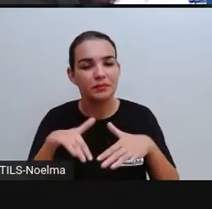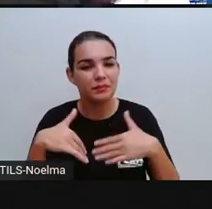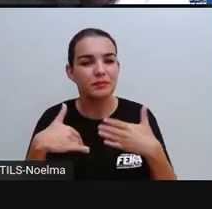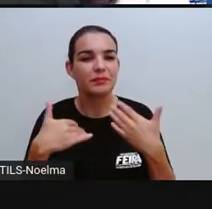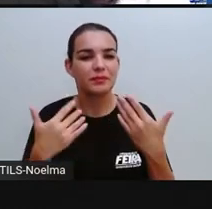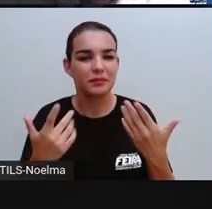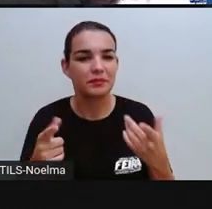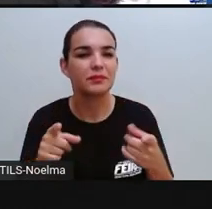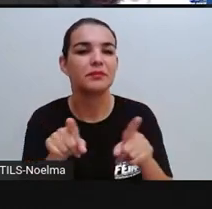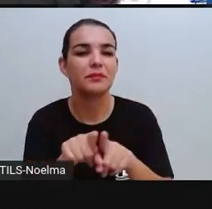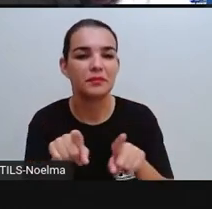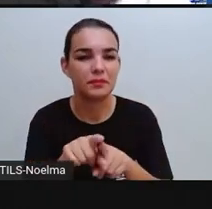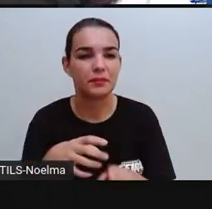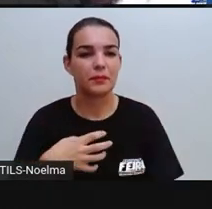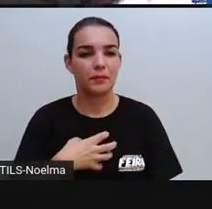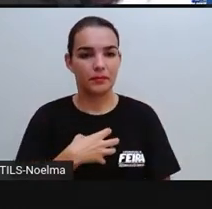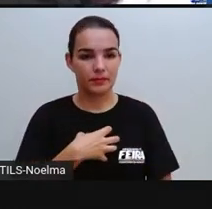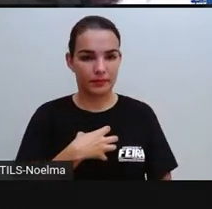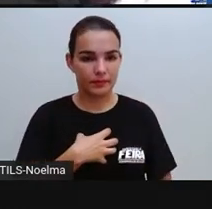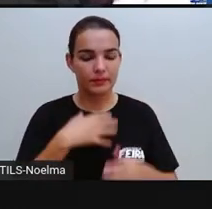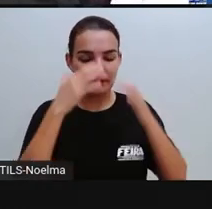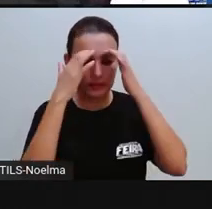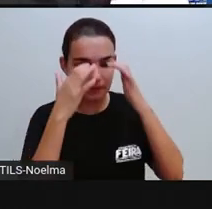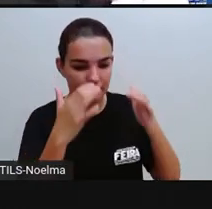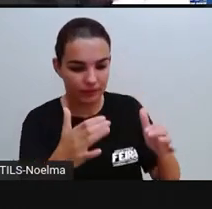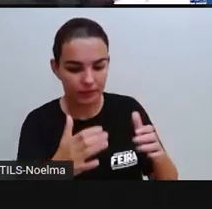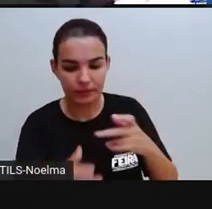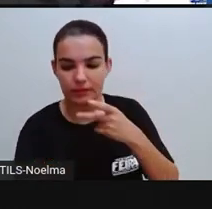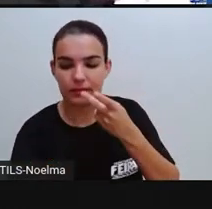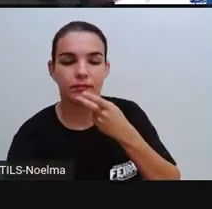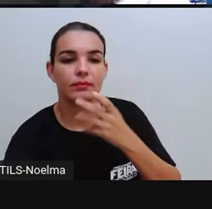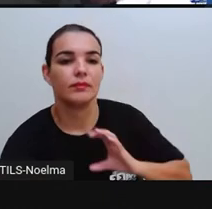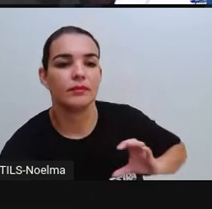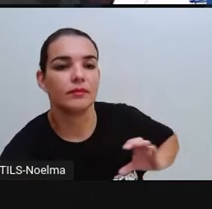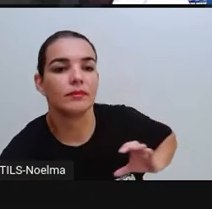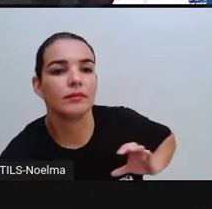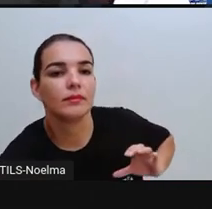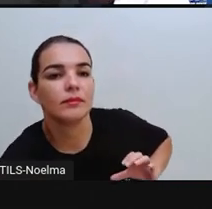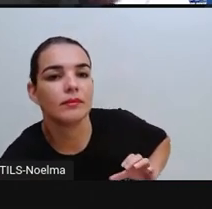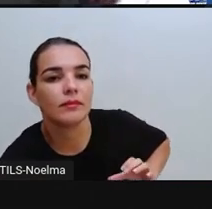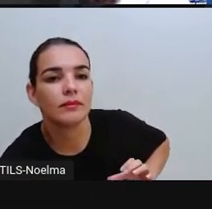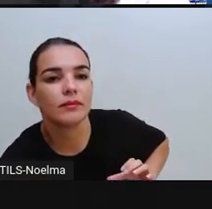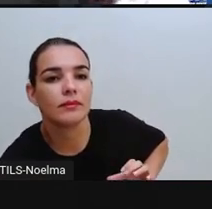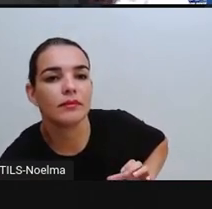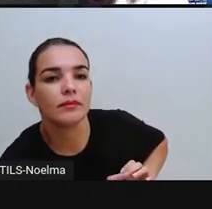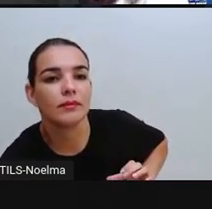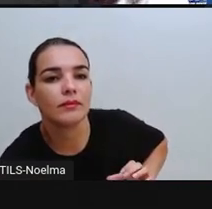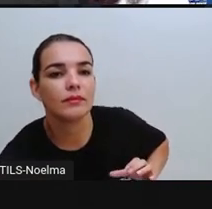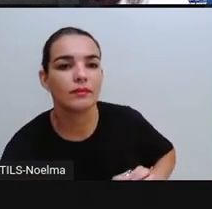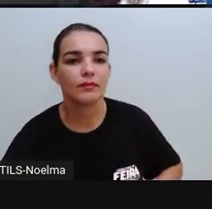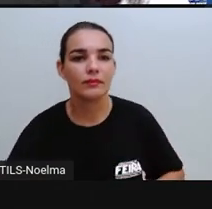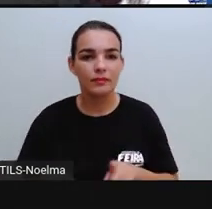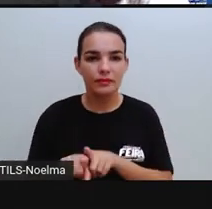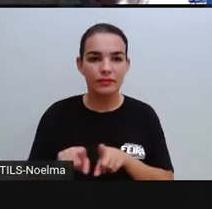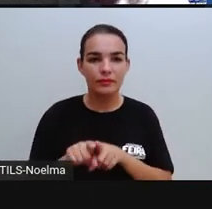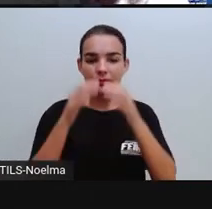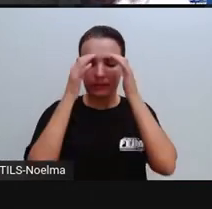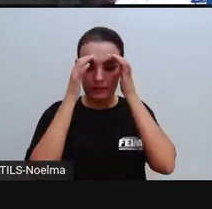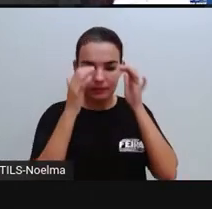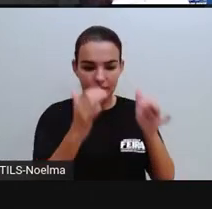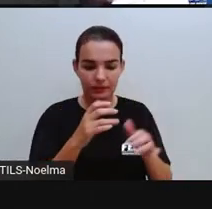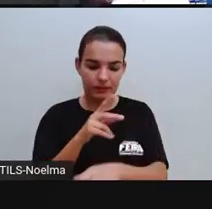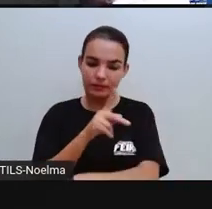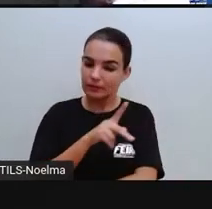é uma forma de respeitar ali a fala do colega, certo? A ver do colega falar de respeitar o próprio professor,